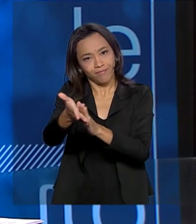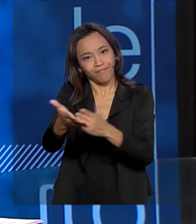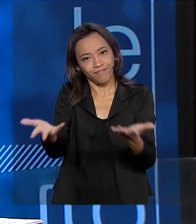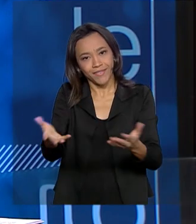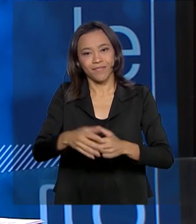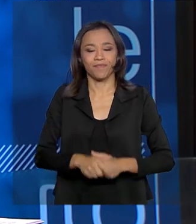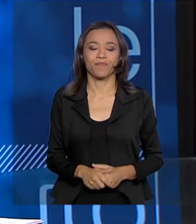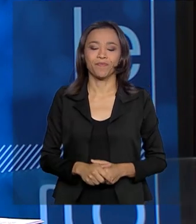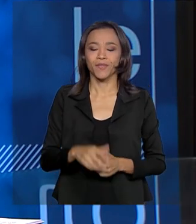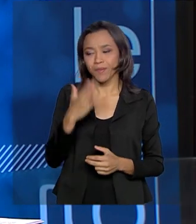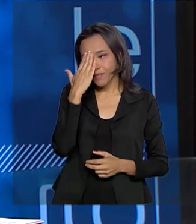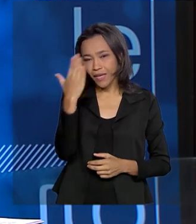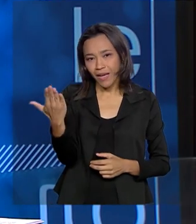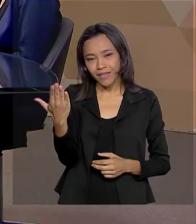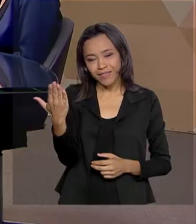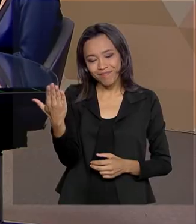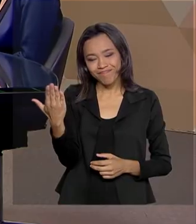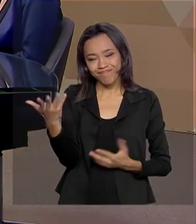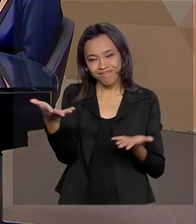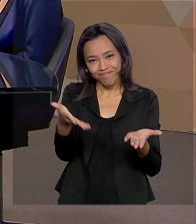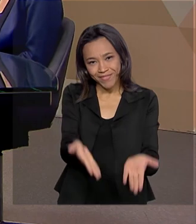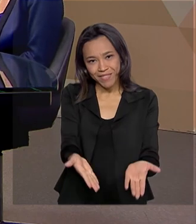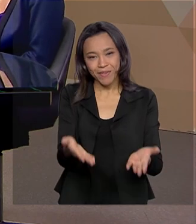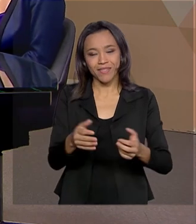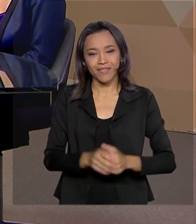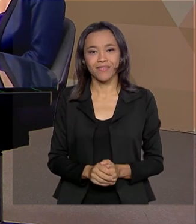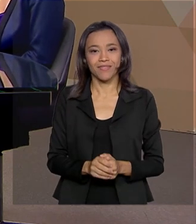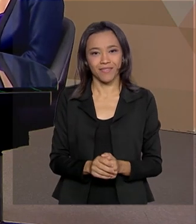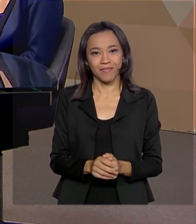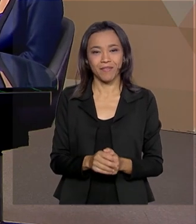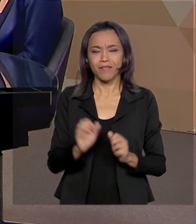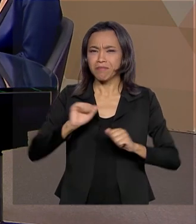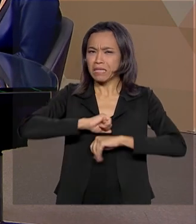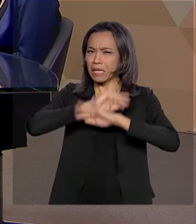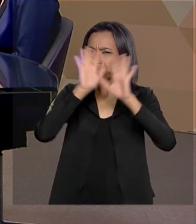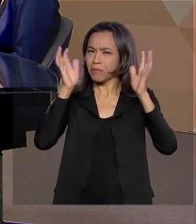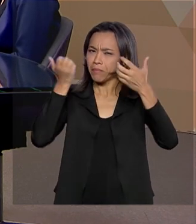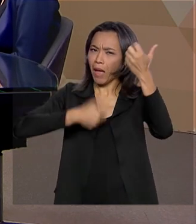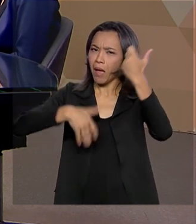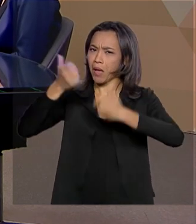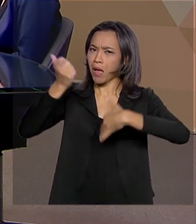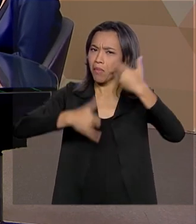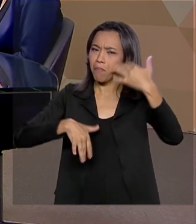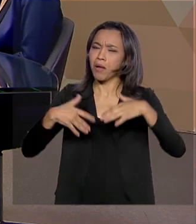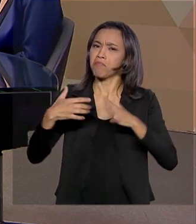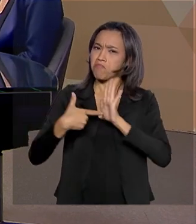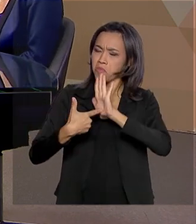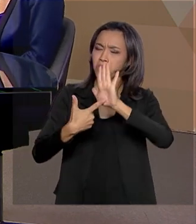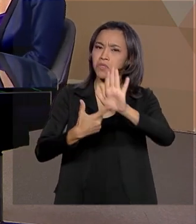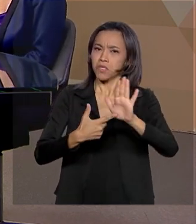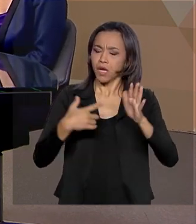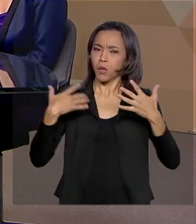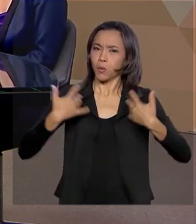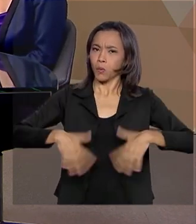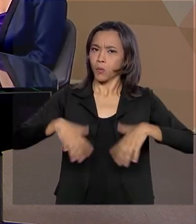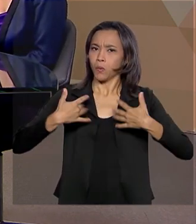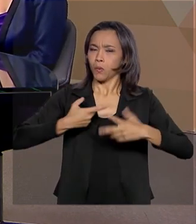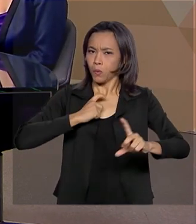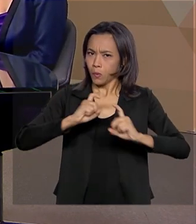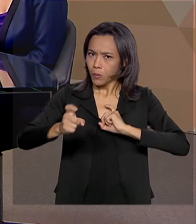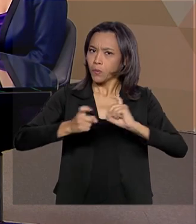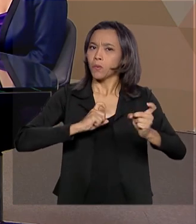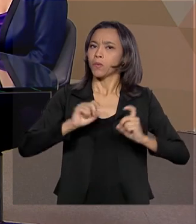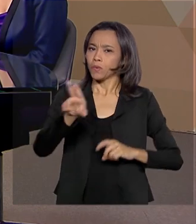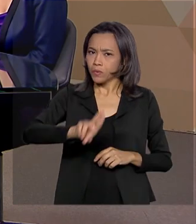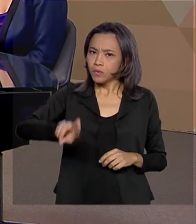Diretora, muito obrigado pela sua participação aqui no Brasil em pautas, esclarecimentos, mostrar a complexidade dessa gestão dos